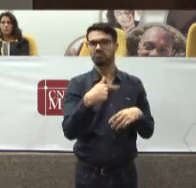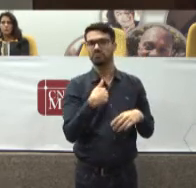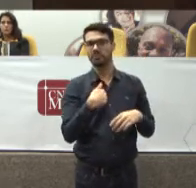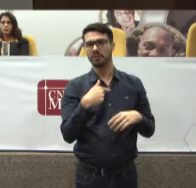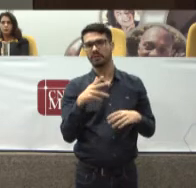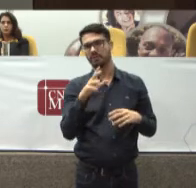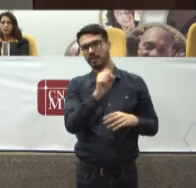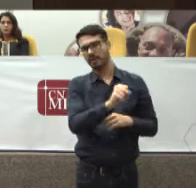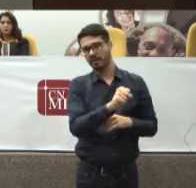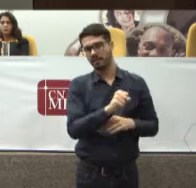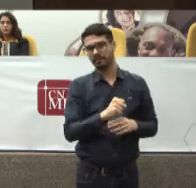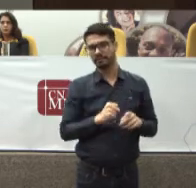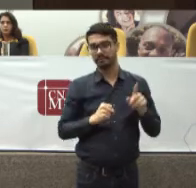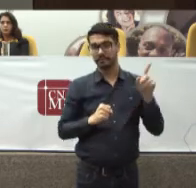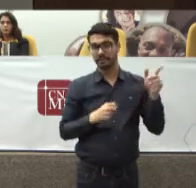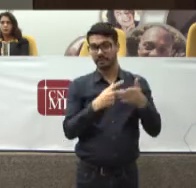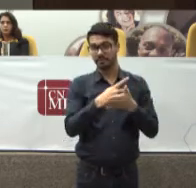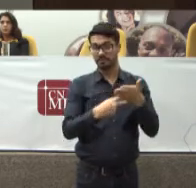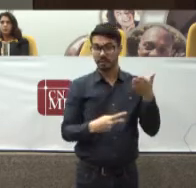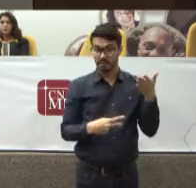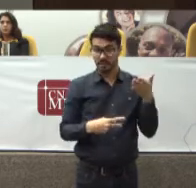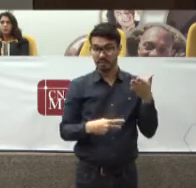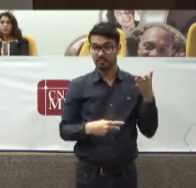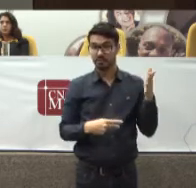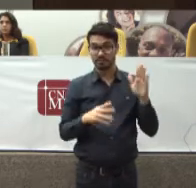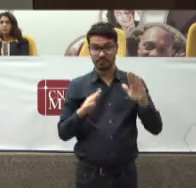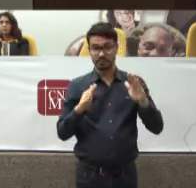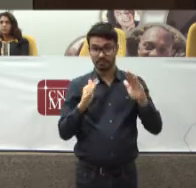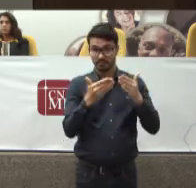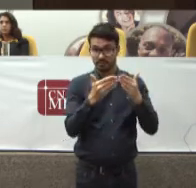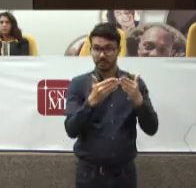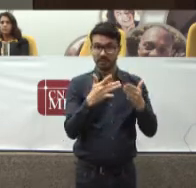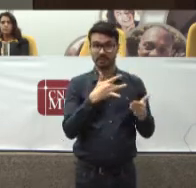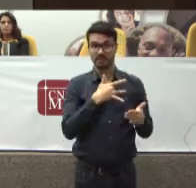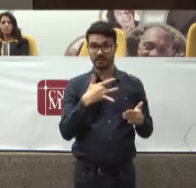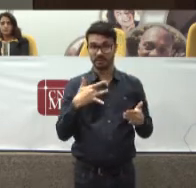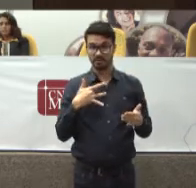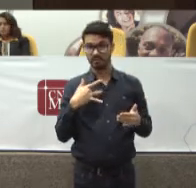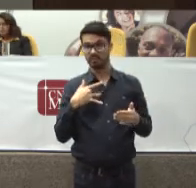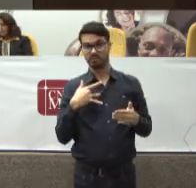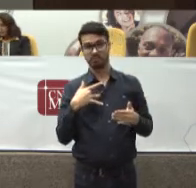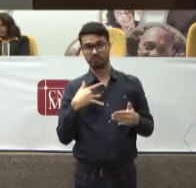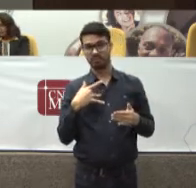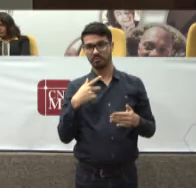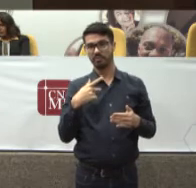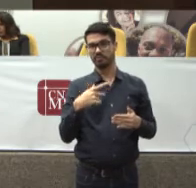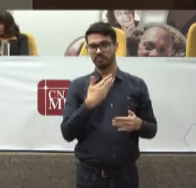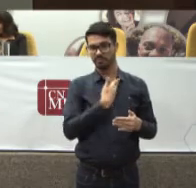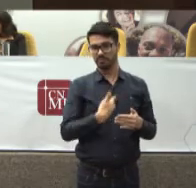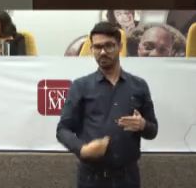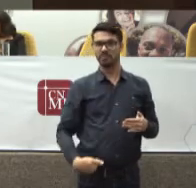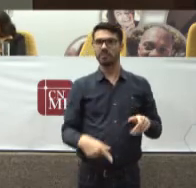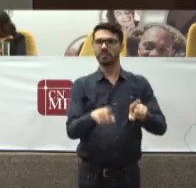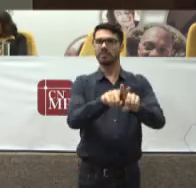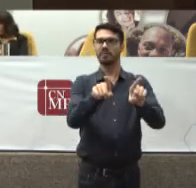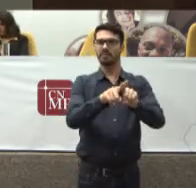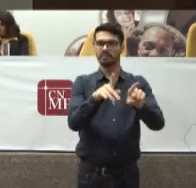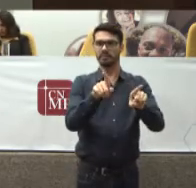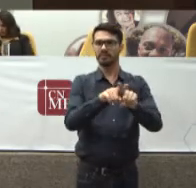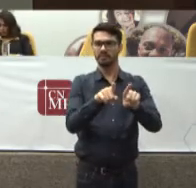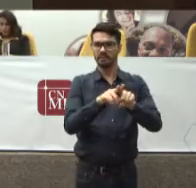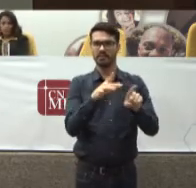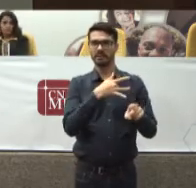Esse programa Esse projeto Não diz respeito Exclusivamente A saúde pública Diz respeito também A saúde suplementar